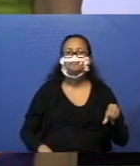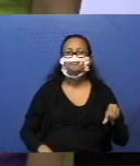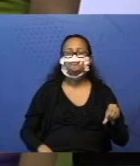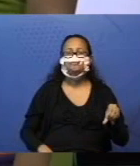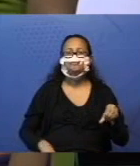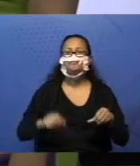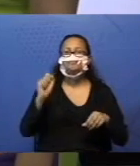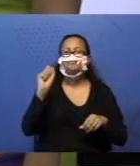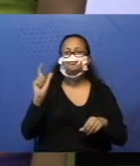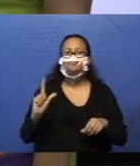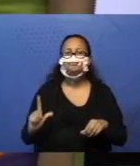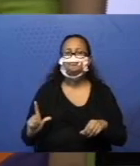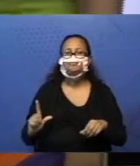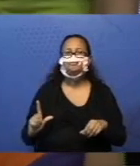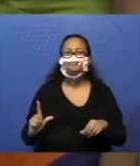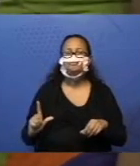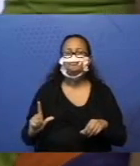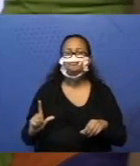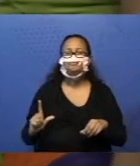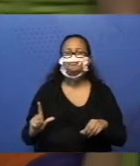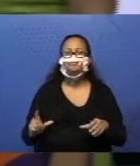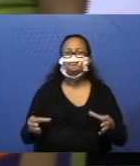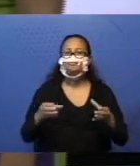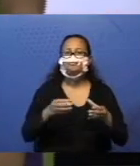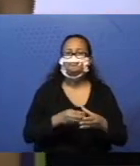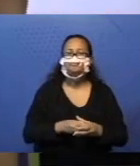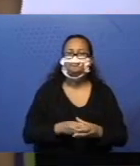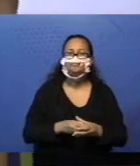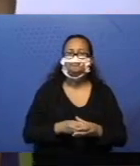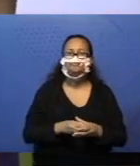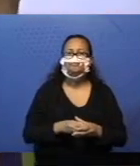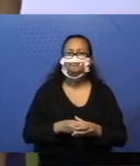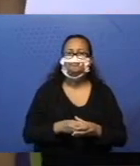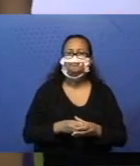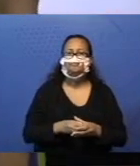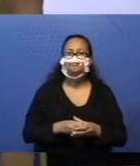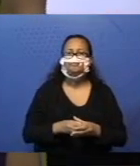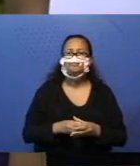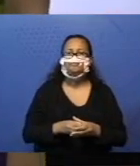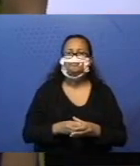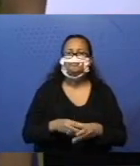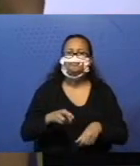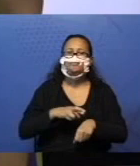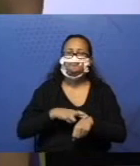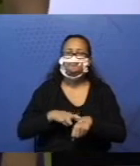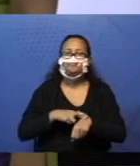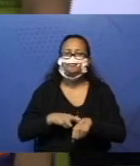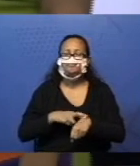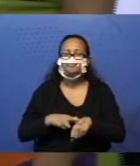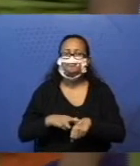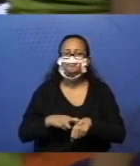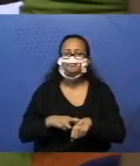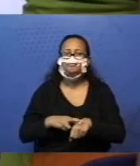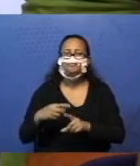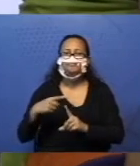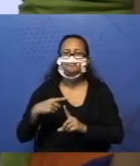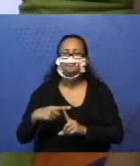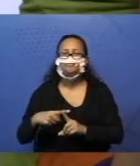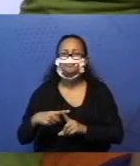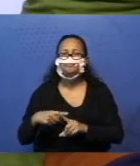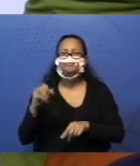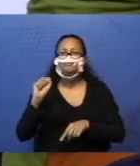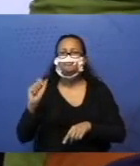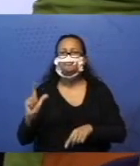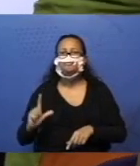azul. Então, se eu juntar barrinha roxa de valor 4 com barrinha